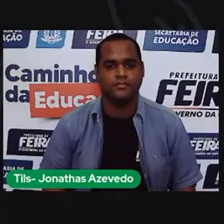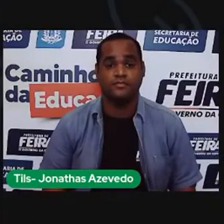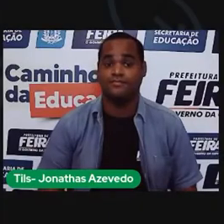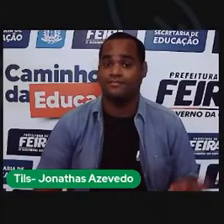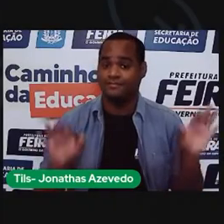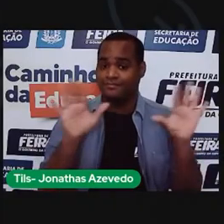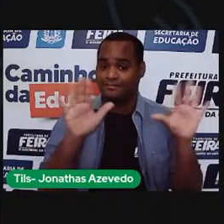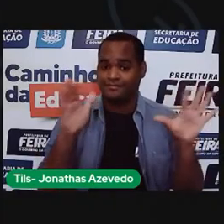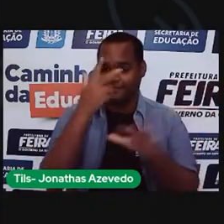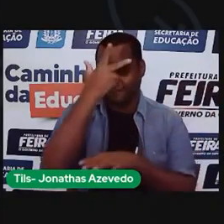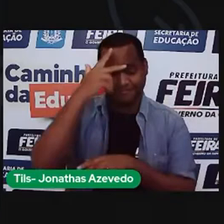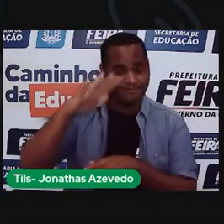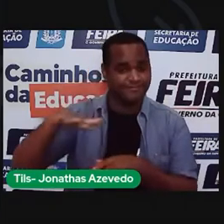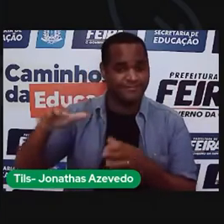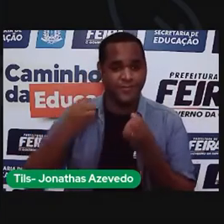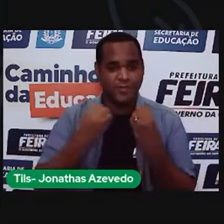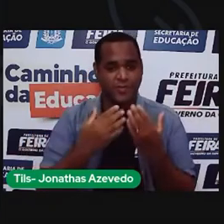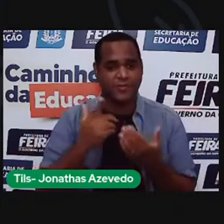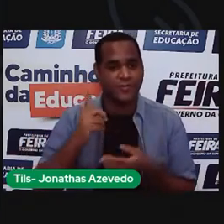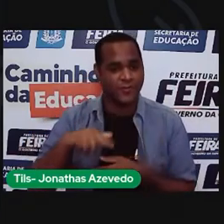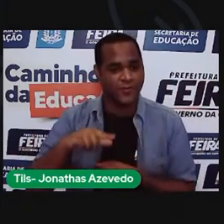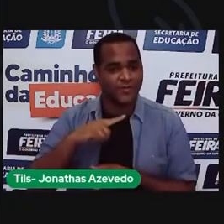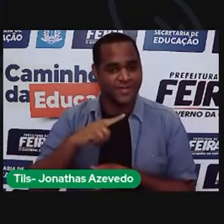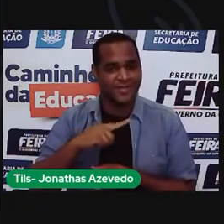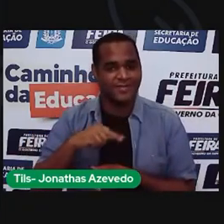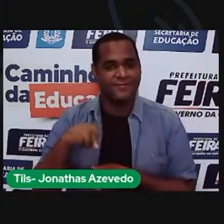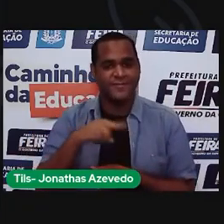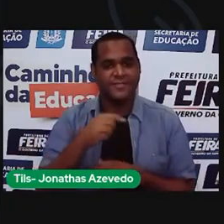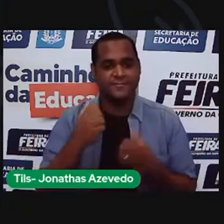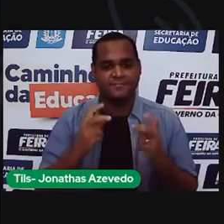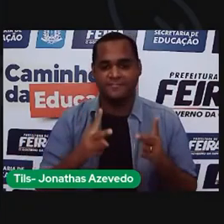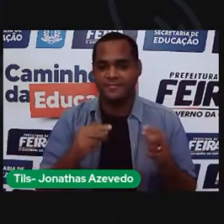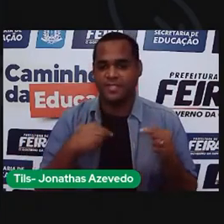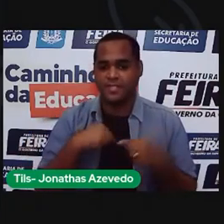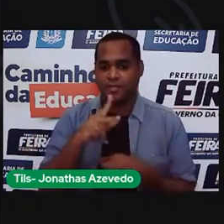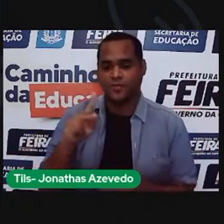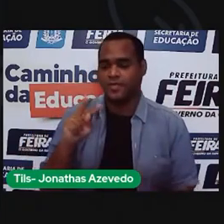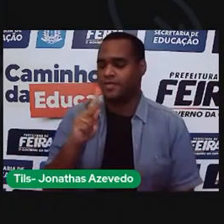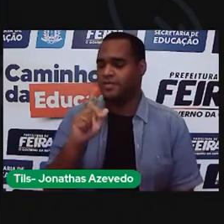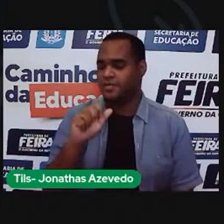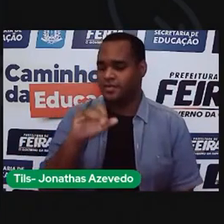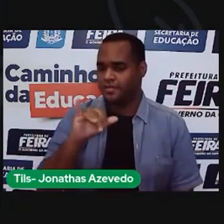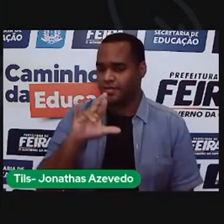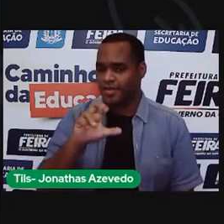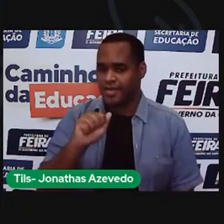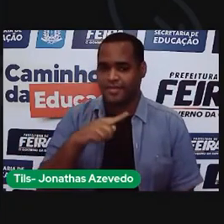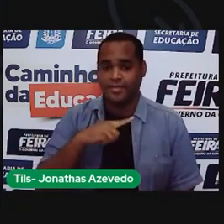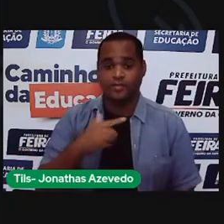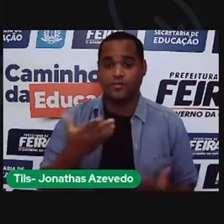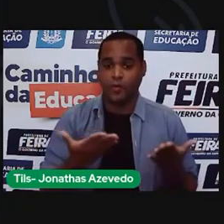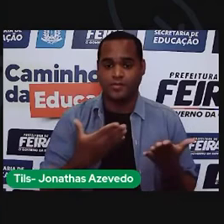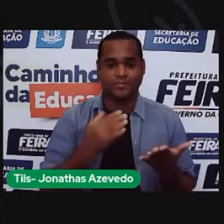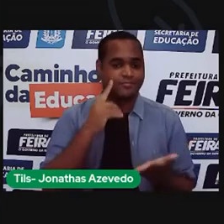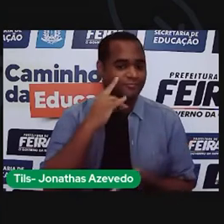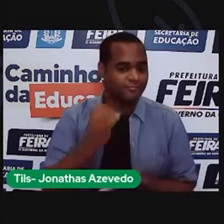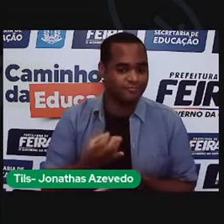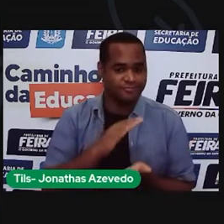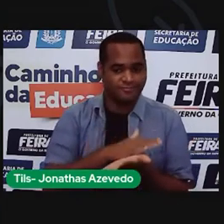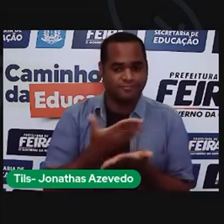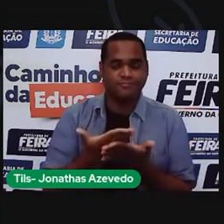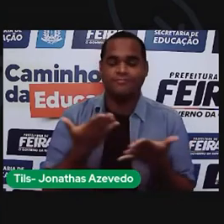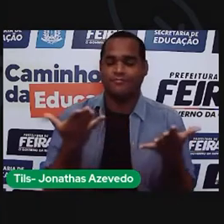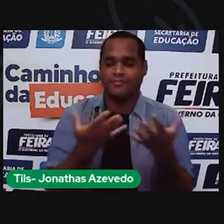Olá pessoal, eu aqui de novo com vocês, eu sou a professora Taira Santos de Ciências, aqui hoje a gente tem o nosso intérprete,